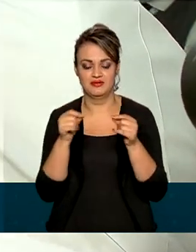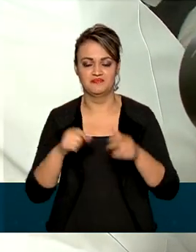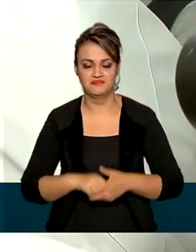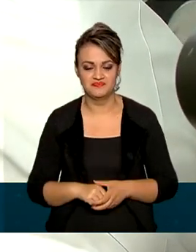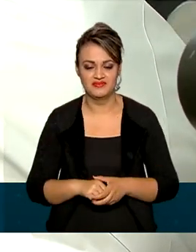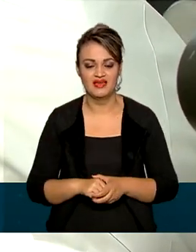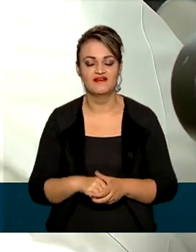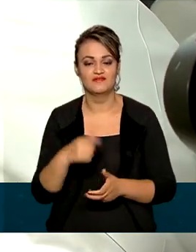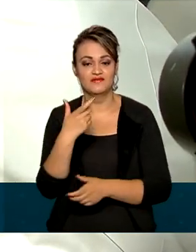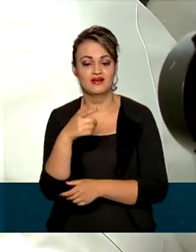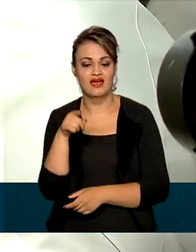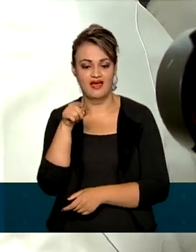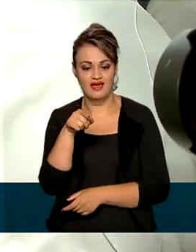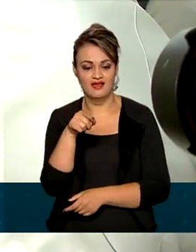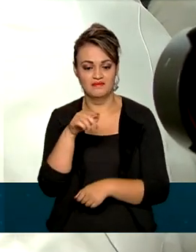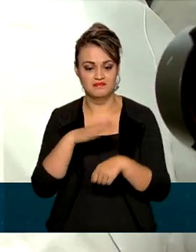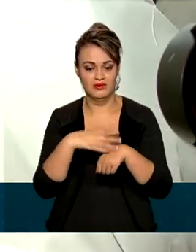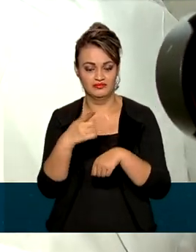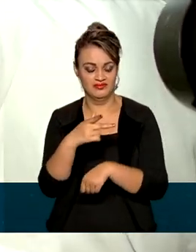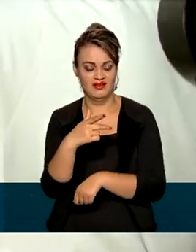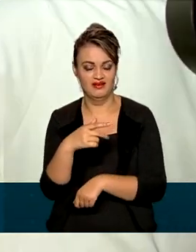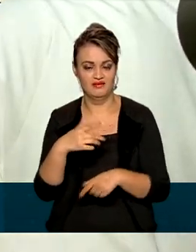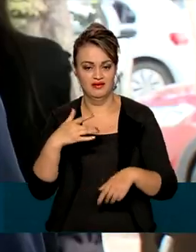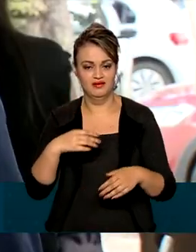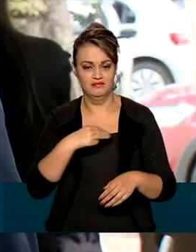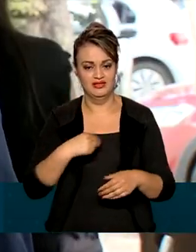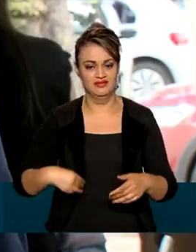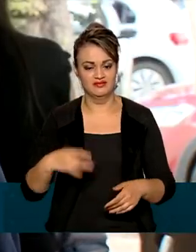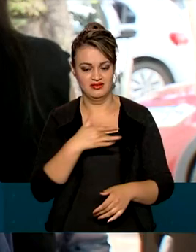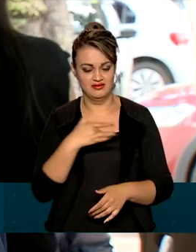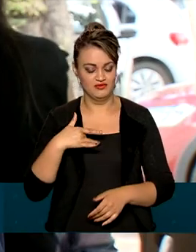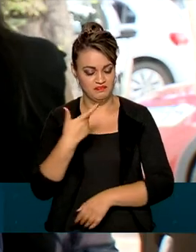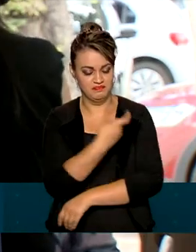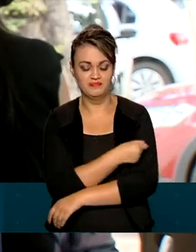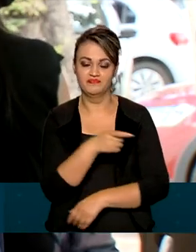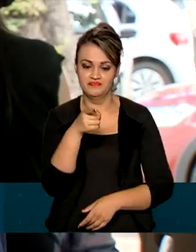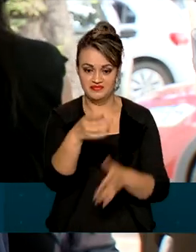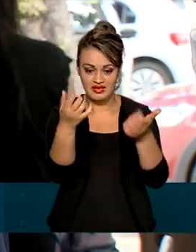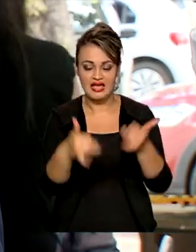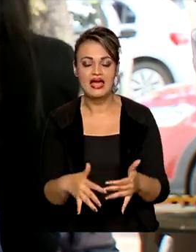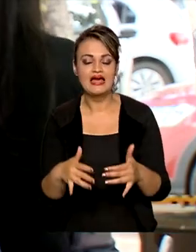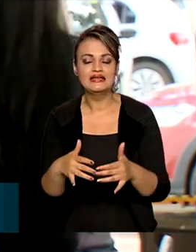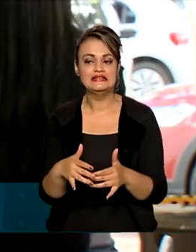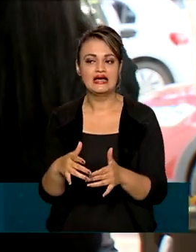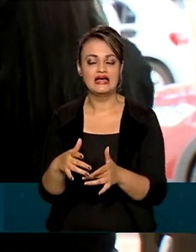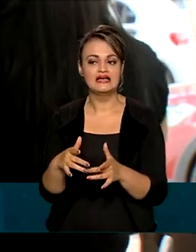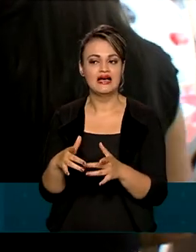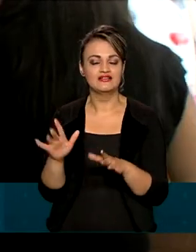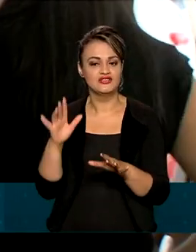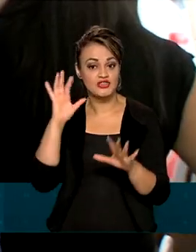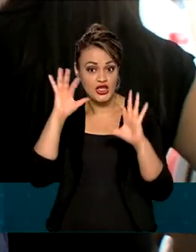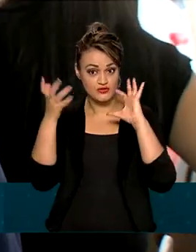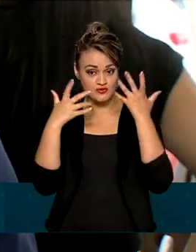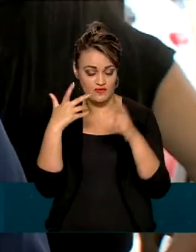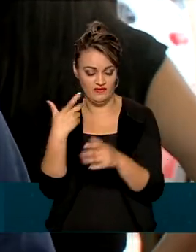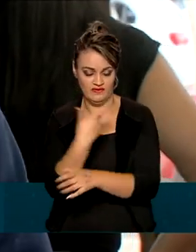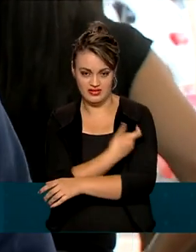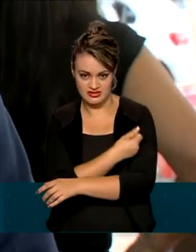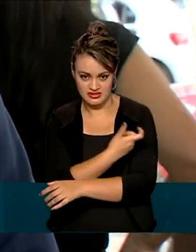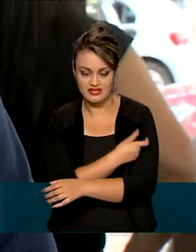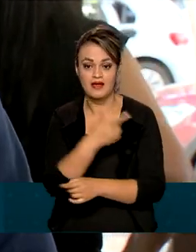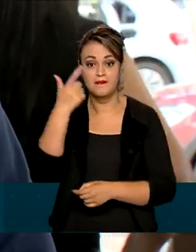vacina foi aplicada pelo próprio ministro da Saúde. A gente combate tanto na questão da vacinação,